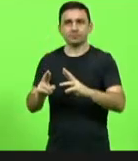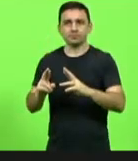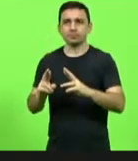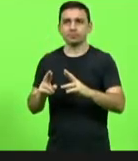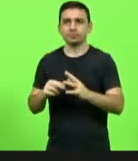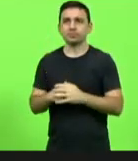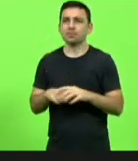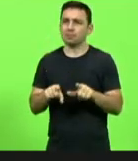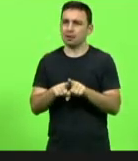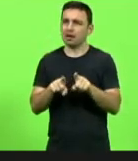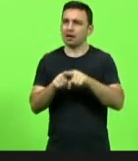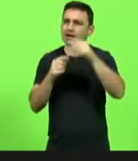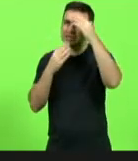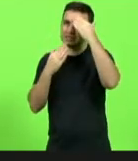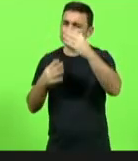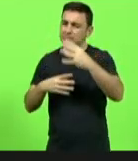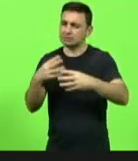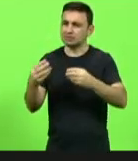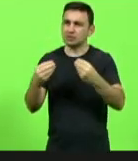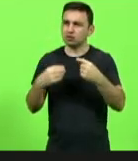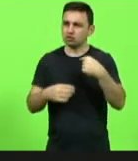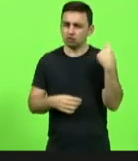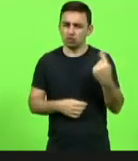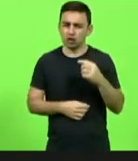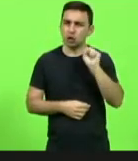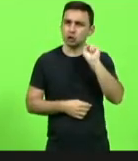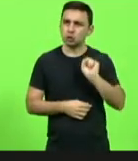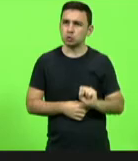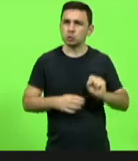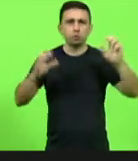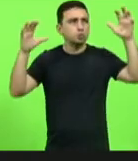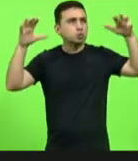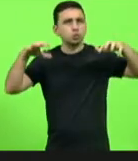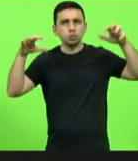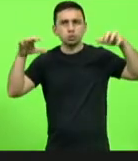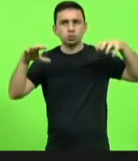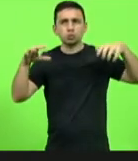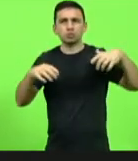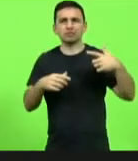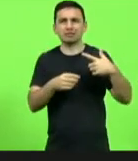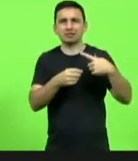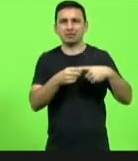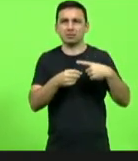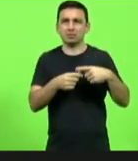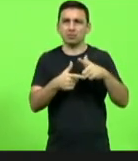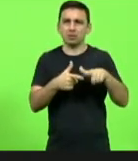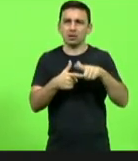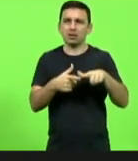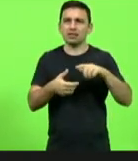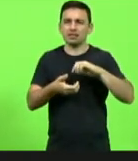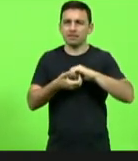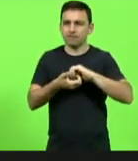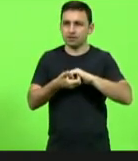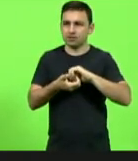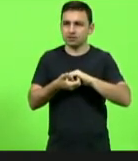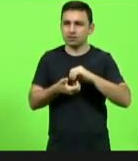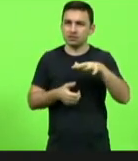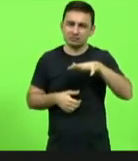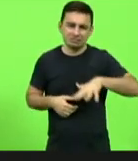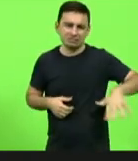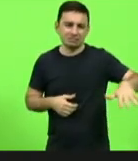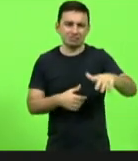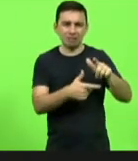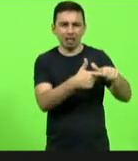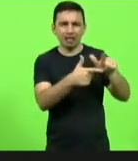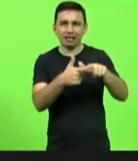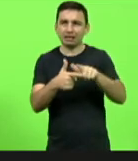agradecer por esse presente a gente está aqui no sul foi assolado por essa chuva você está visitando do município em parceria com as defesas civis e no meio desse momento